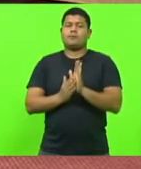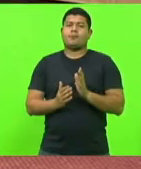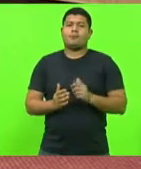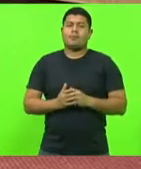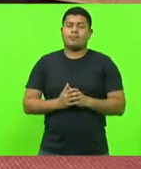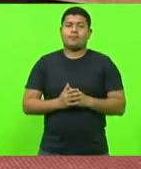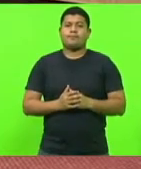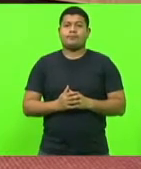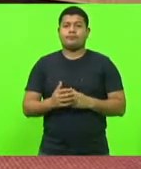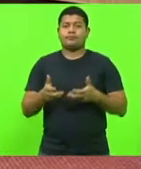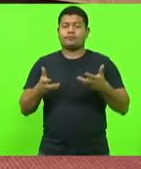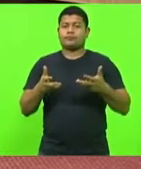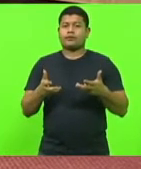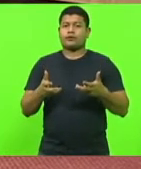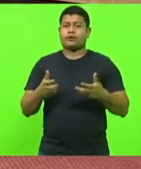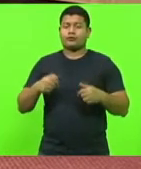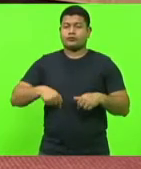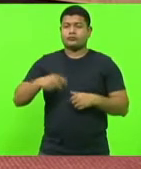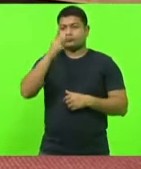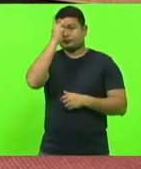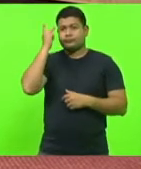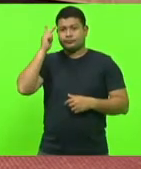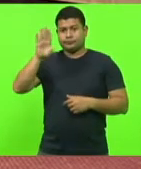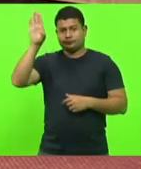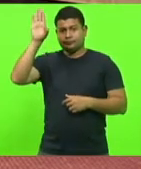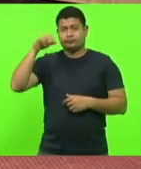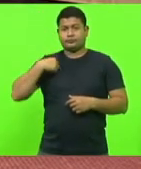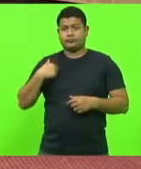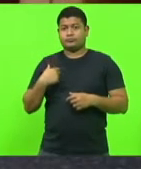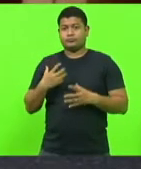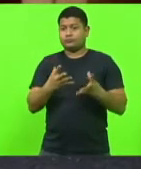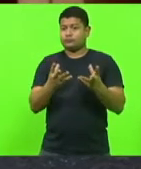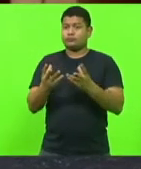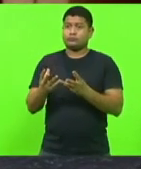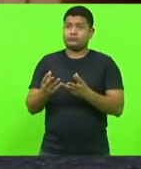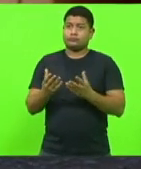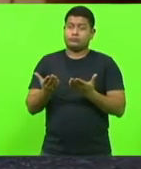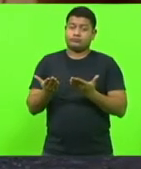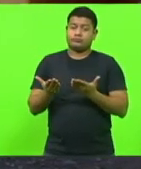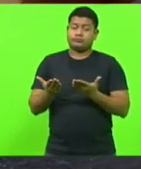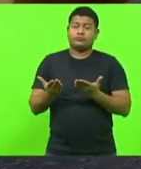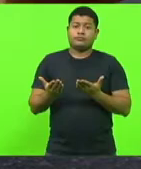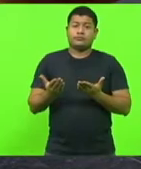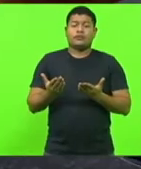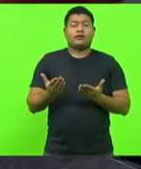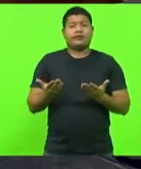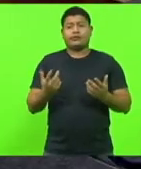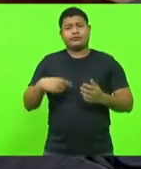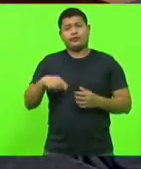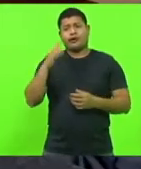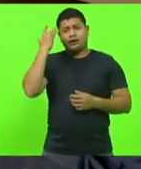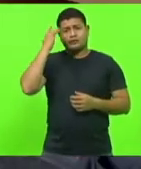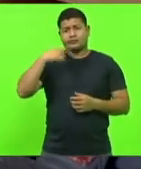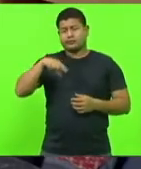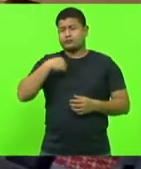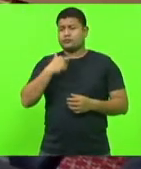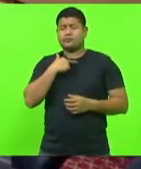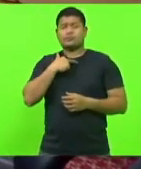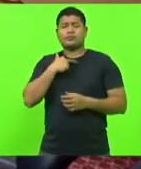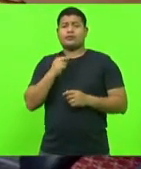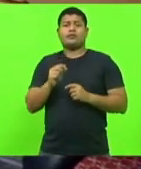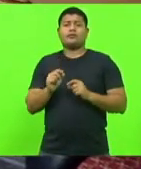presidente, eu quero aqui deixar a minha contribuição também. assim, muito, inegavelmente, eu acho que é consenso